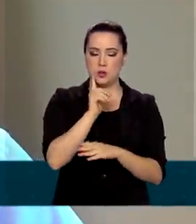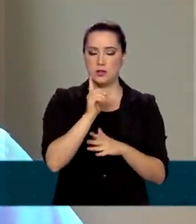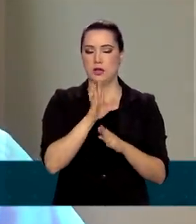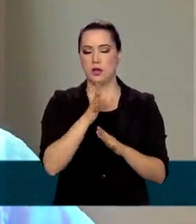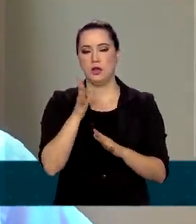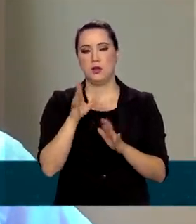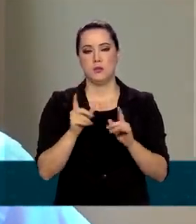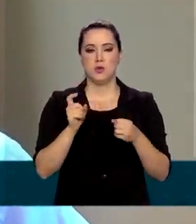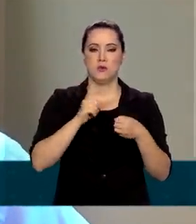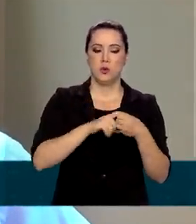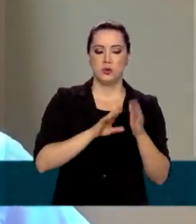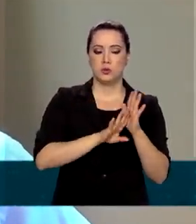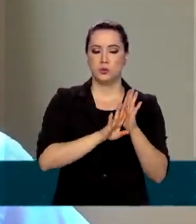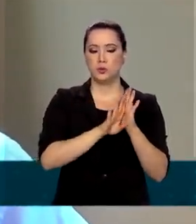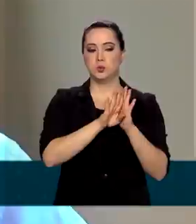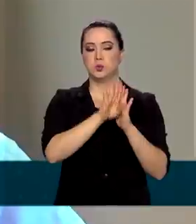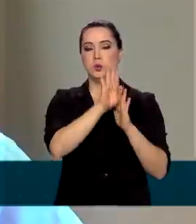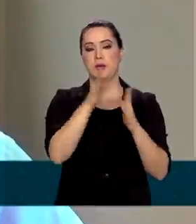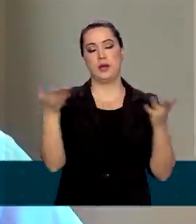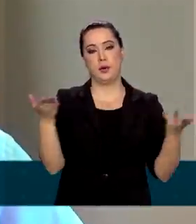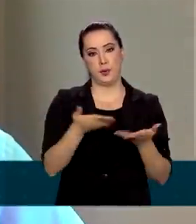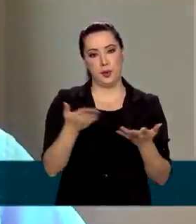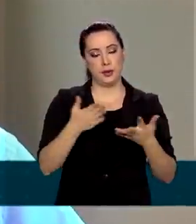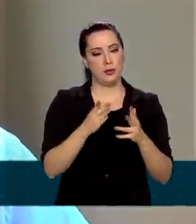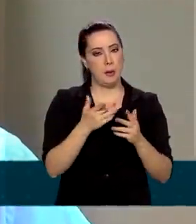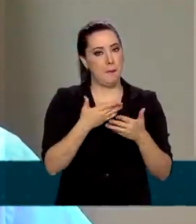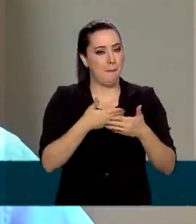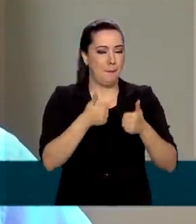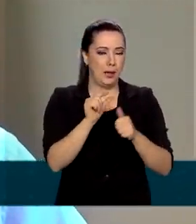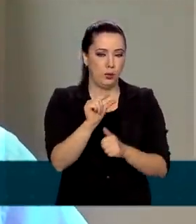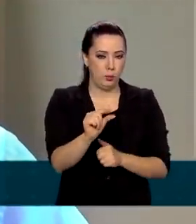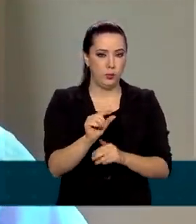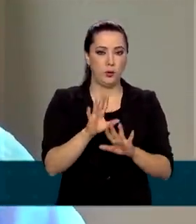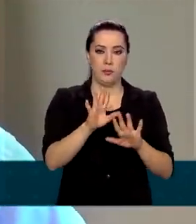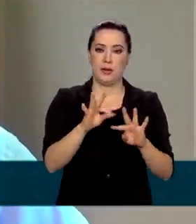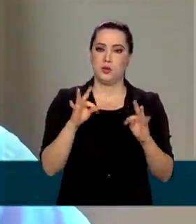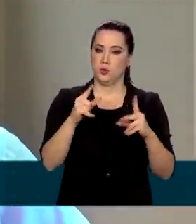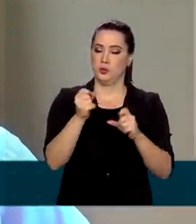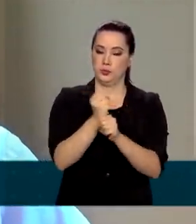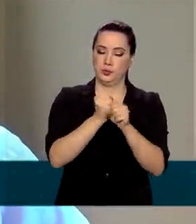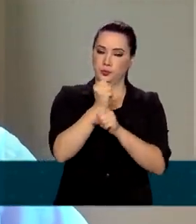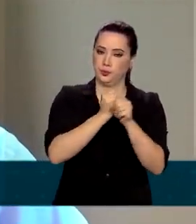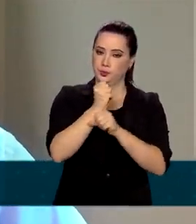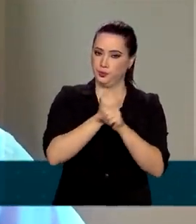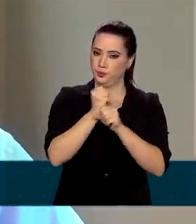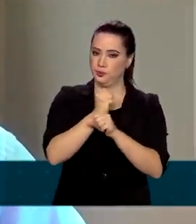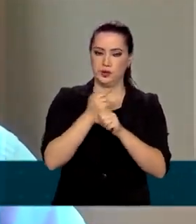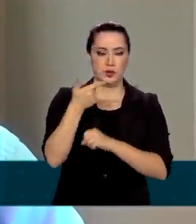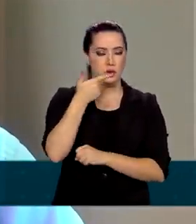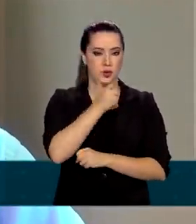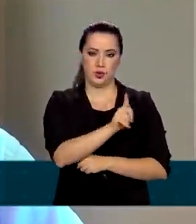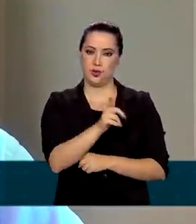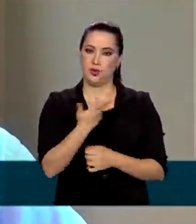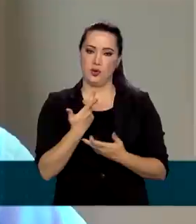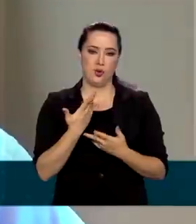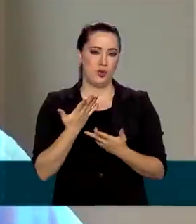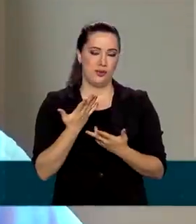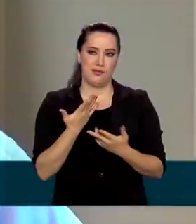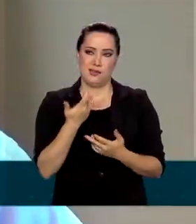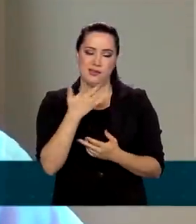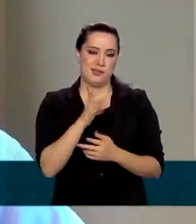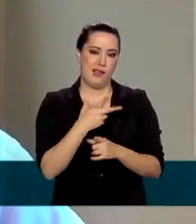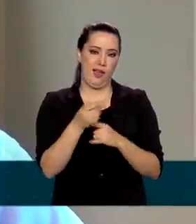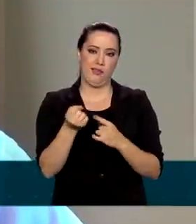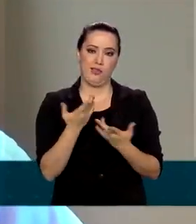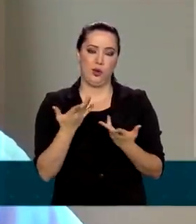no quarto trimestre com uma recuperação um pouco melhor. No entanto, o total do ano, a gente não vai conseguir recuperar as perdas